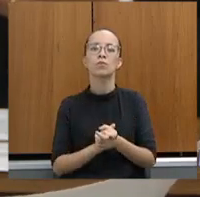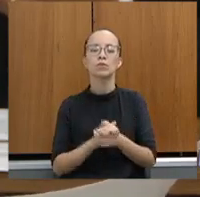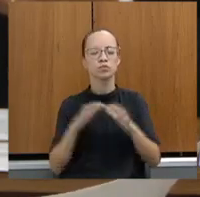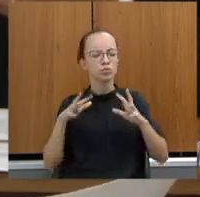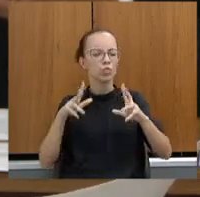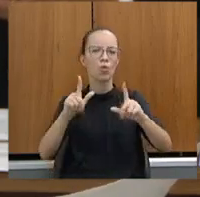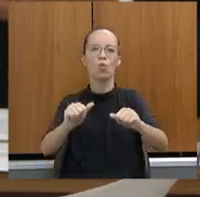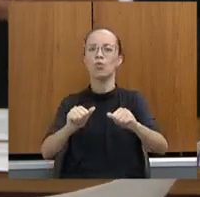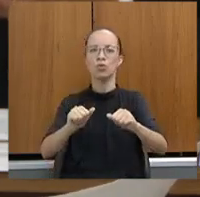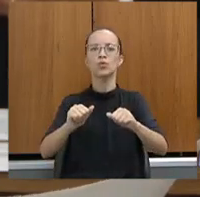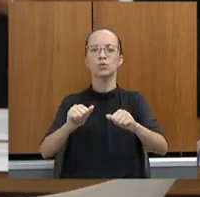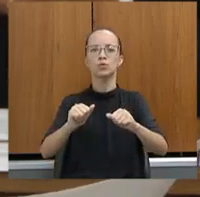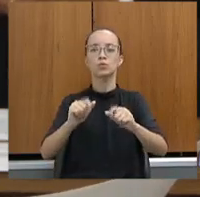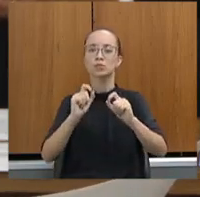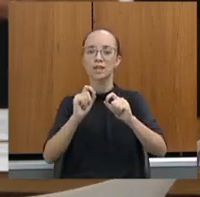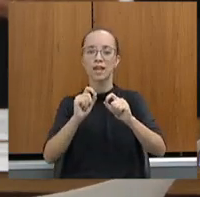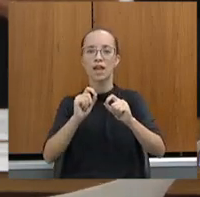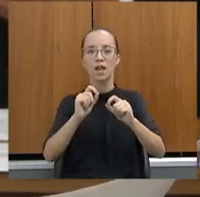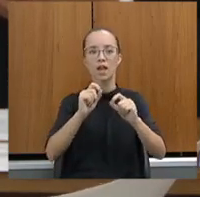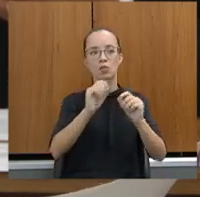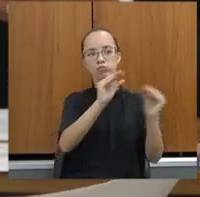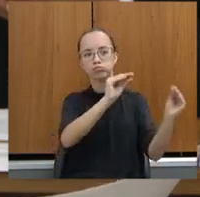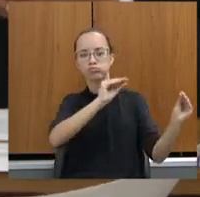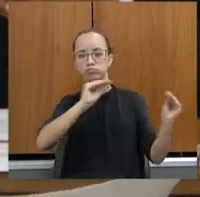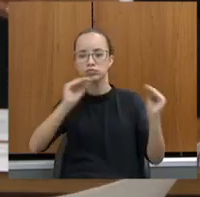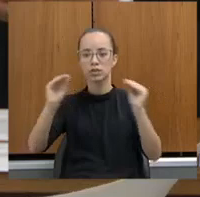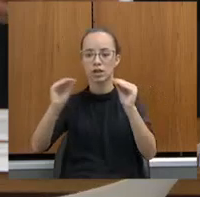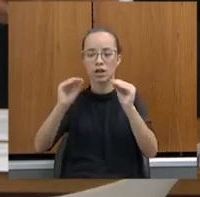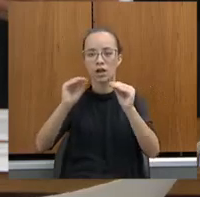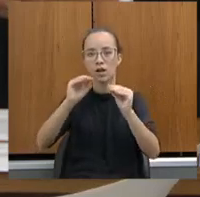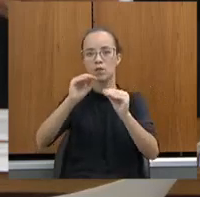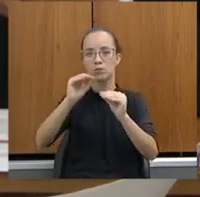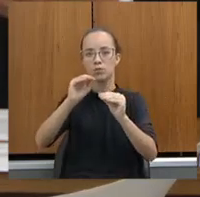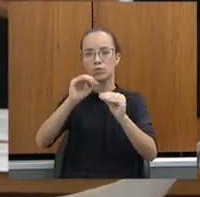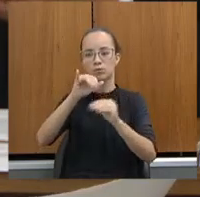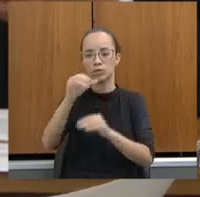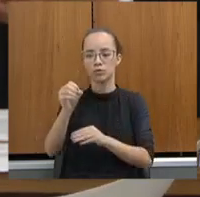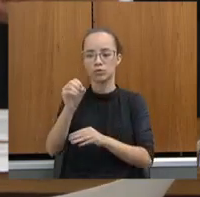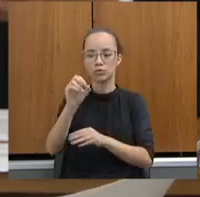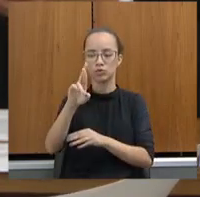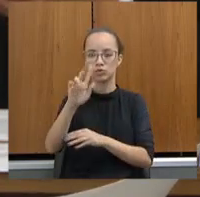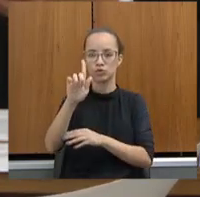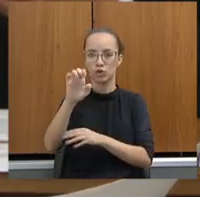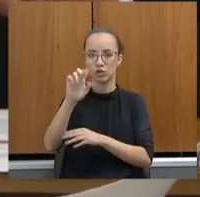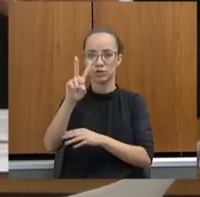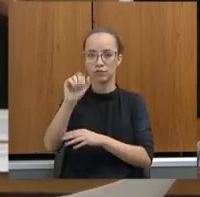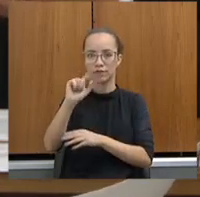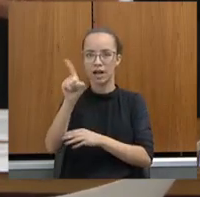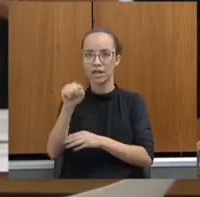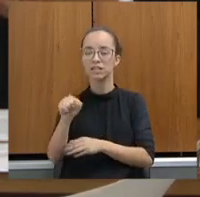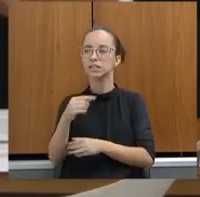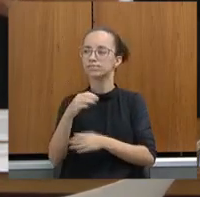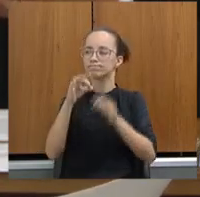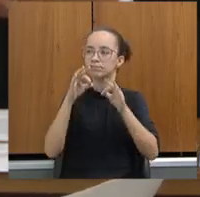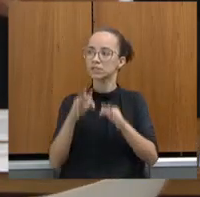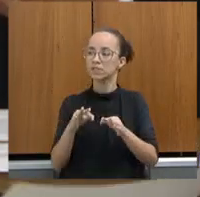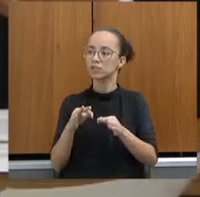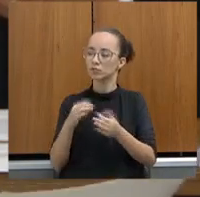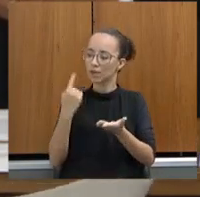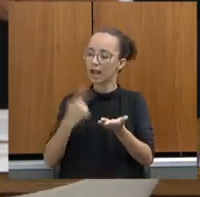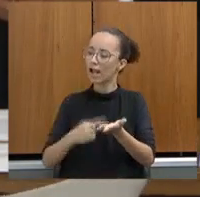para todos. Já estão sendo transferidos para o Jorge Vaz. Hoje, eu faço questão até de que a gente possa marcar uma visita juntos.